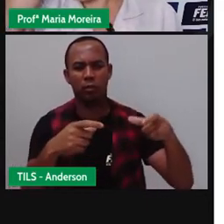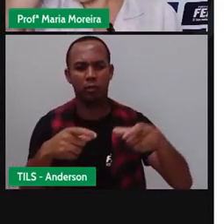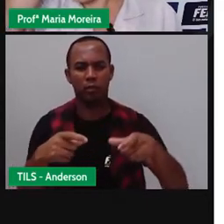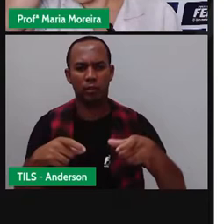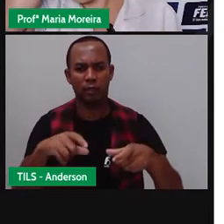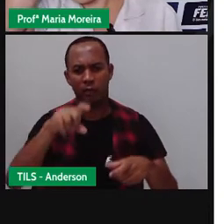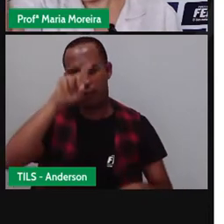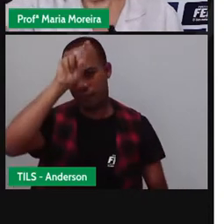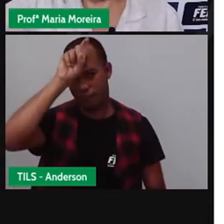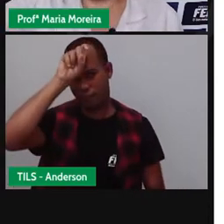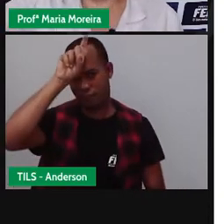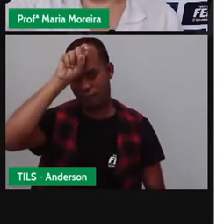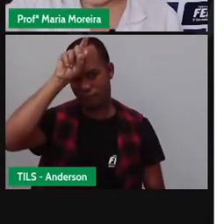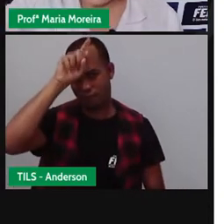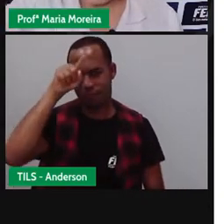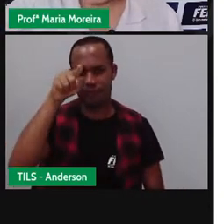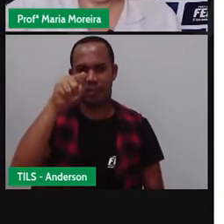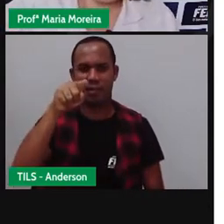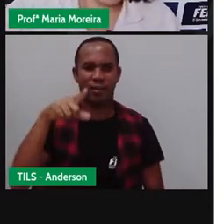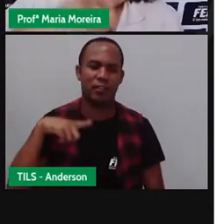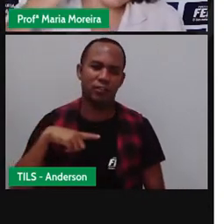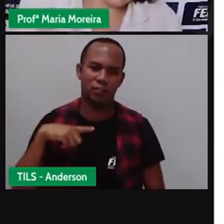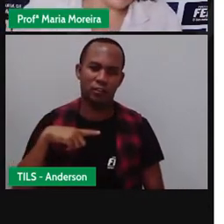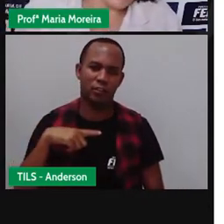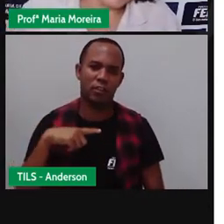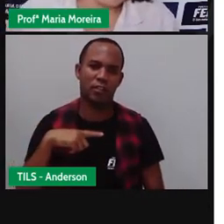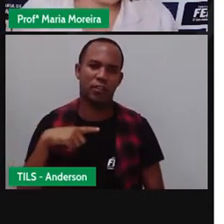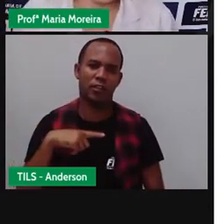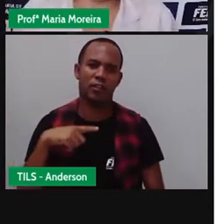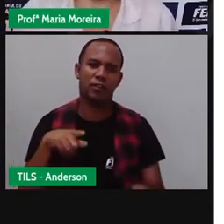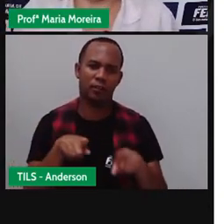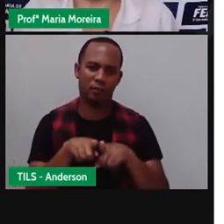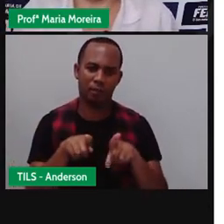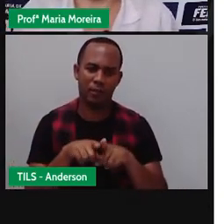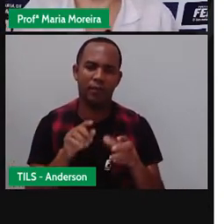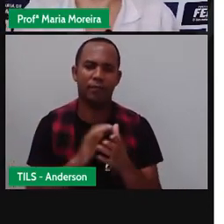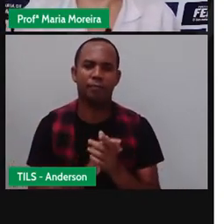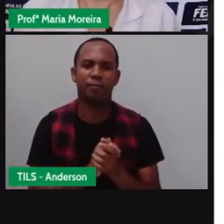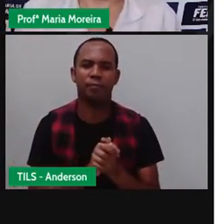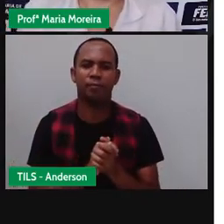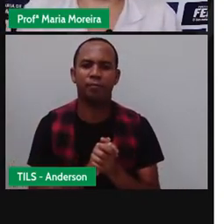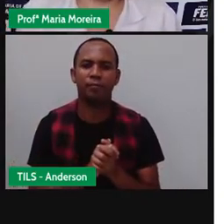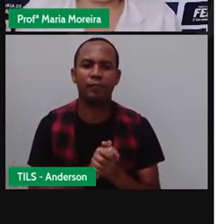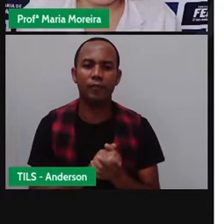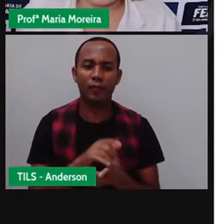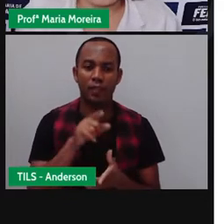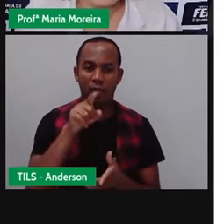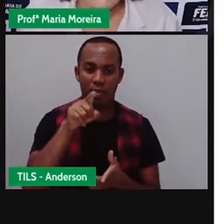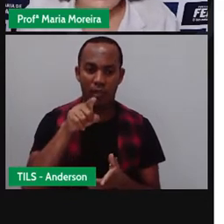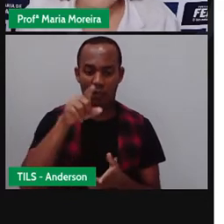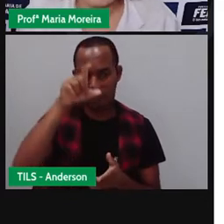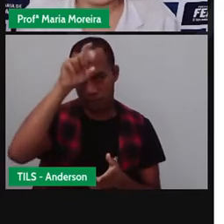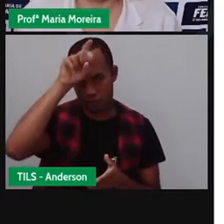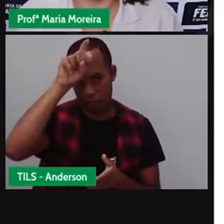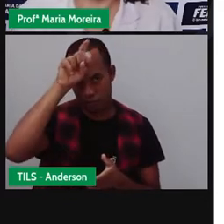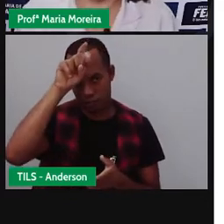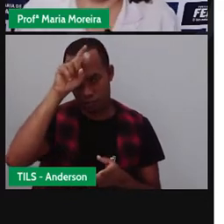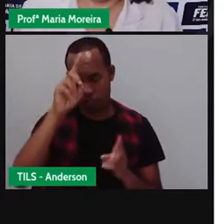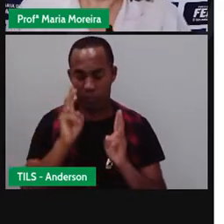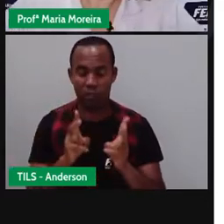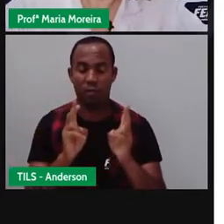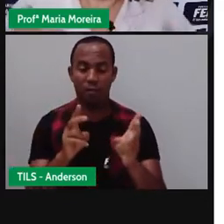Egito. E ele ataca mais uma vez. E o Egito vinha aqui, mais uma vez,